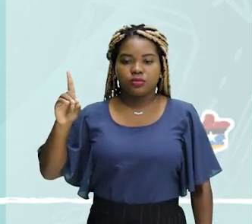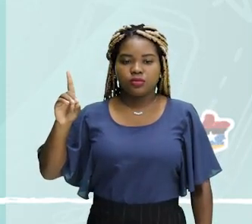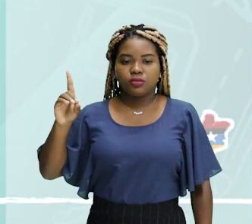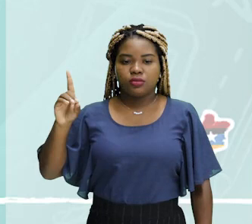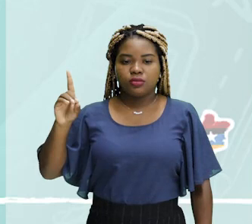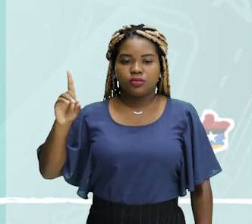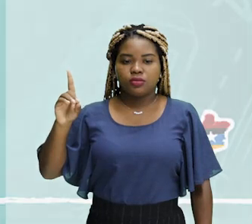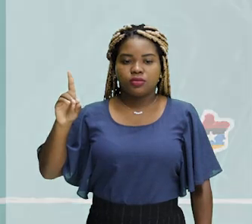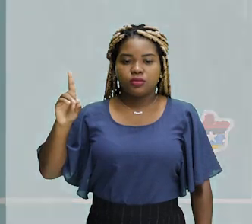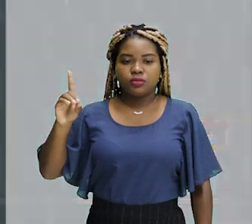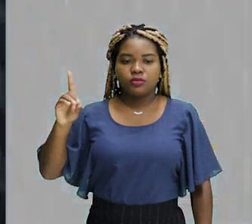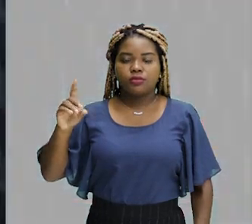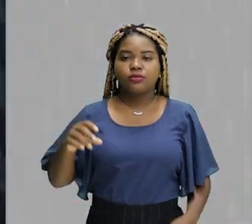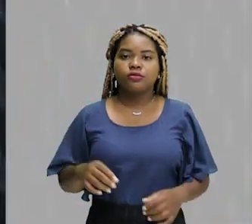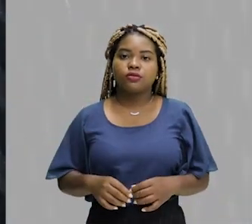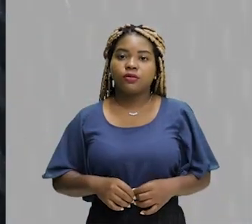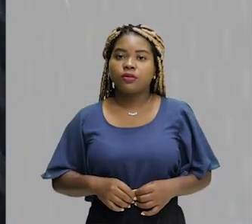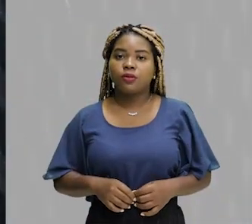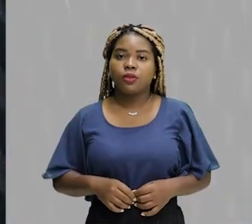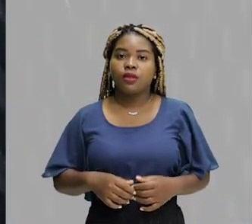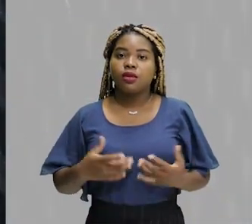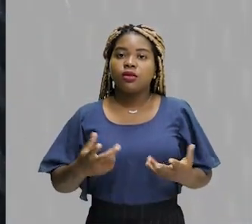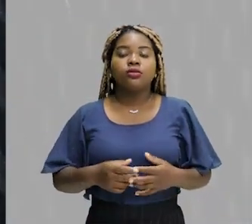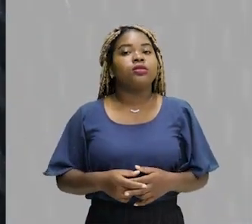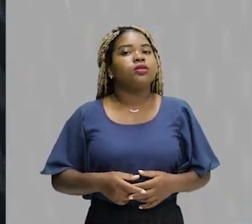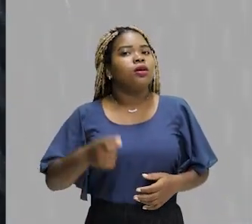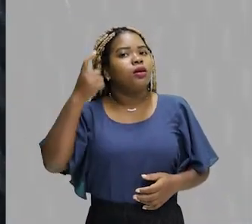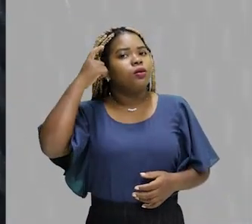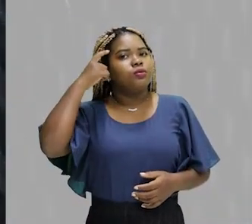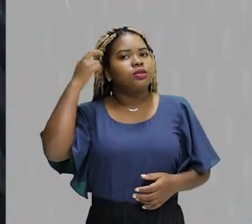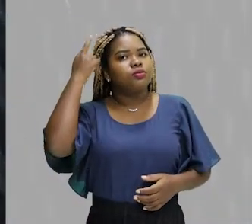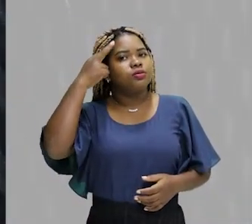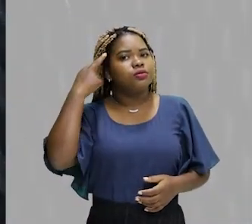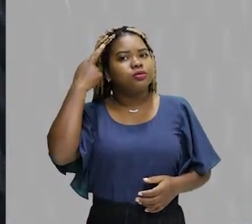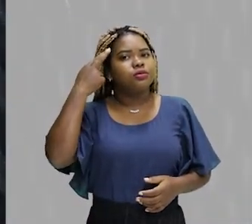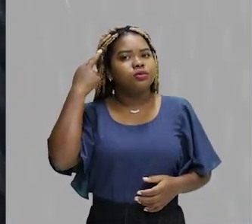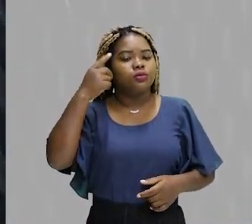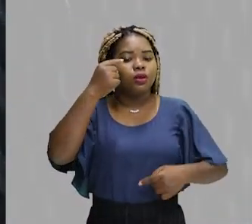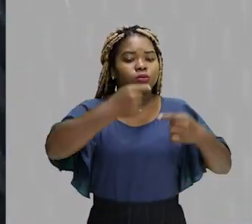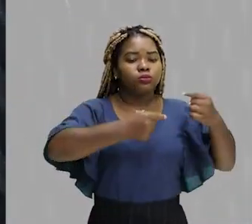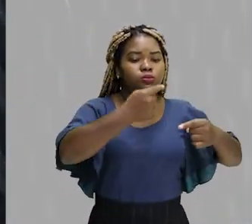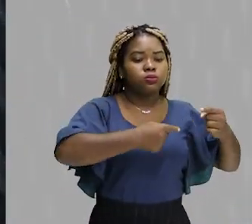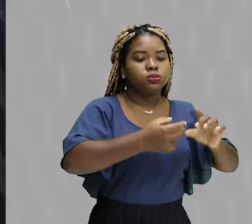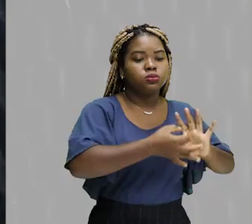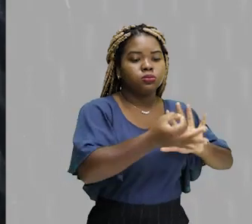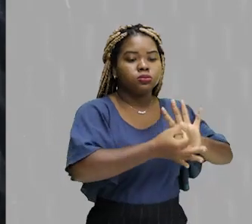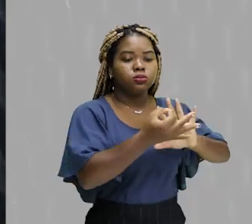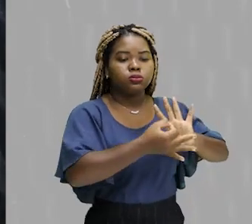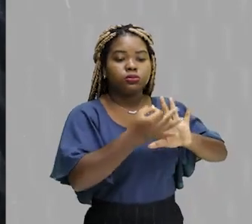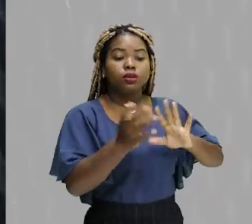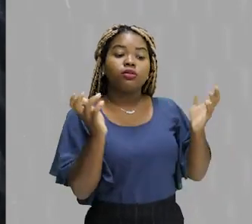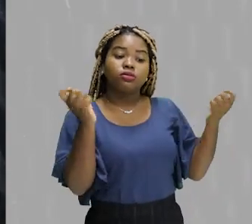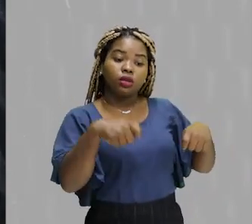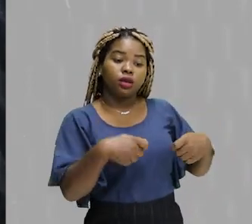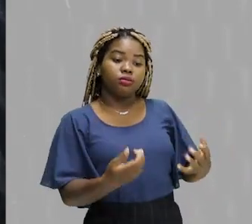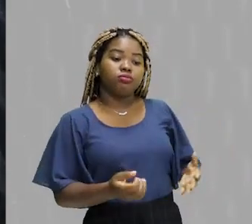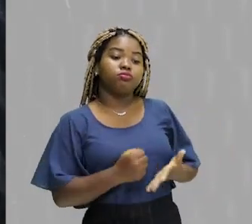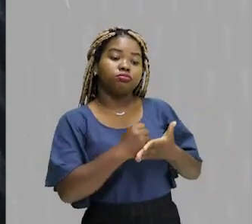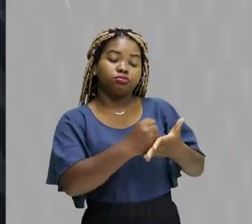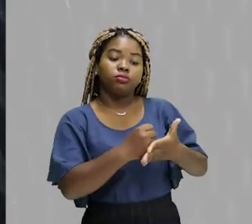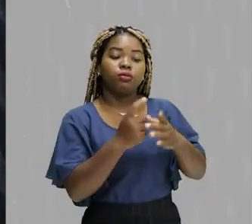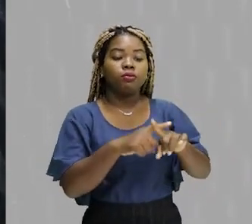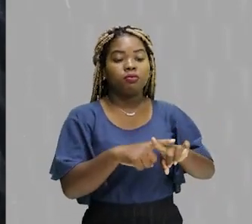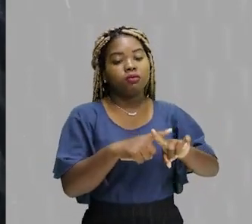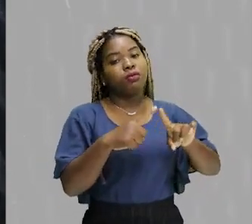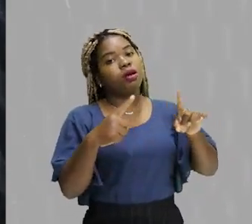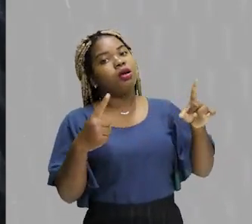discursivo? Olha só. Obviamente, o pensamento discursivo vai contribuir, mas necessariamente ele